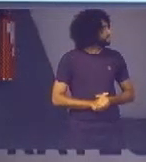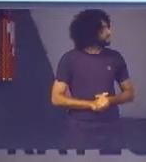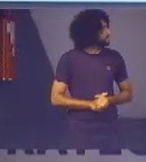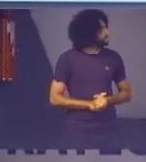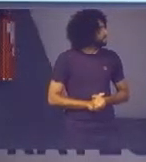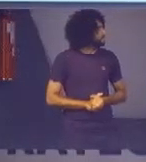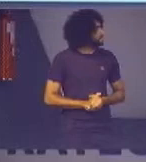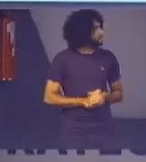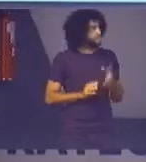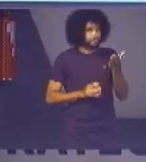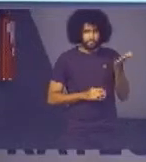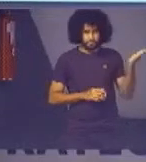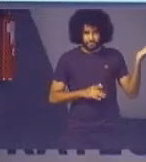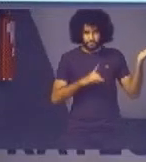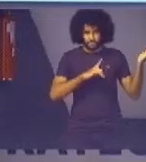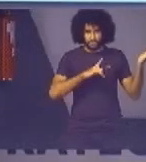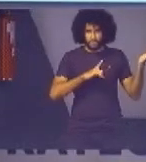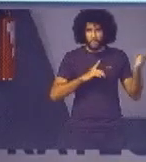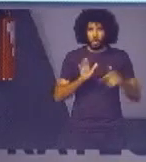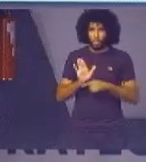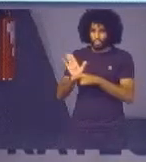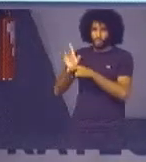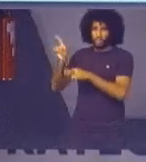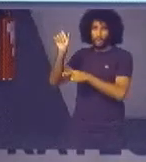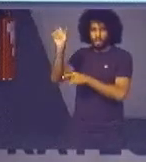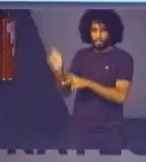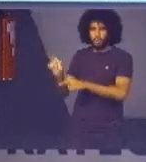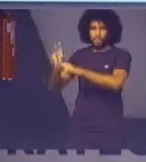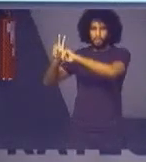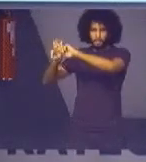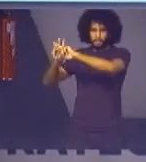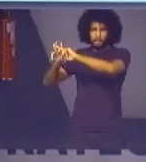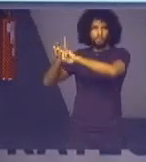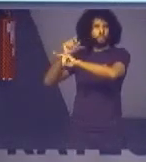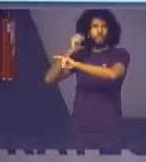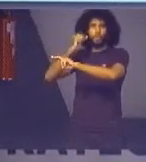aqui é o polo de atendimento nos presídios pode aumentar o som